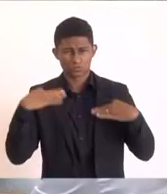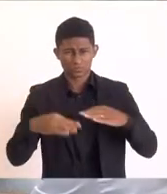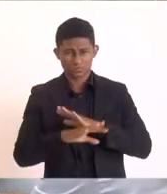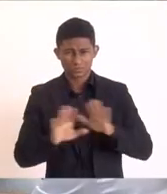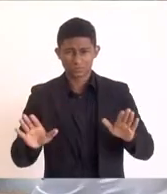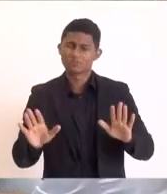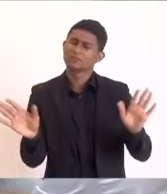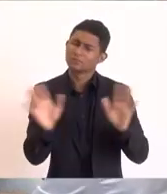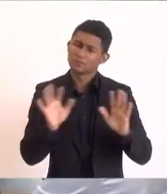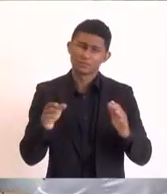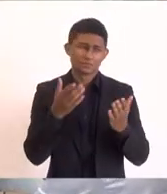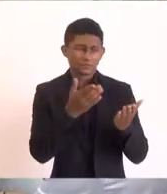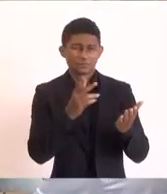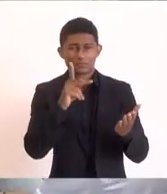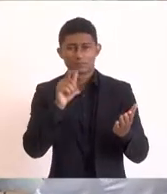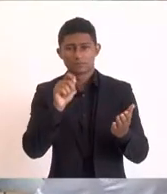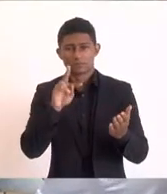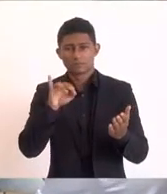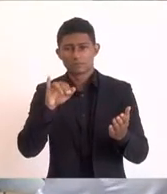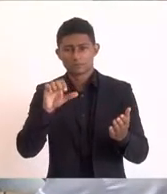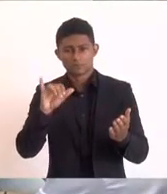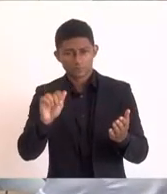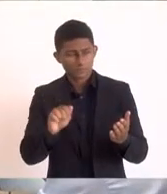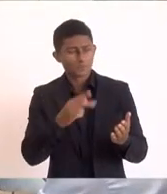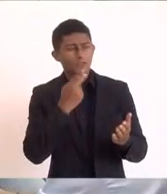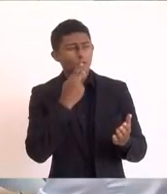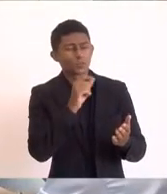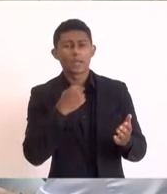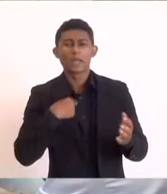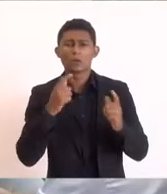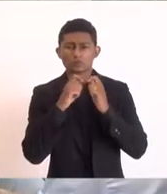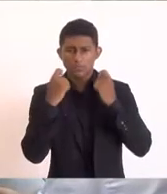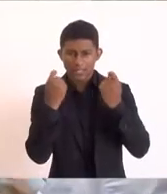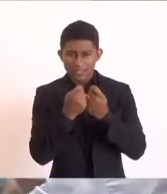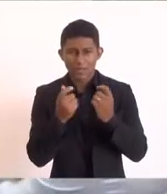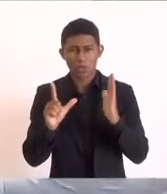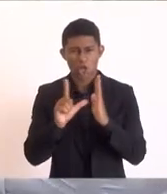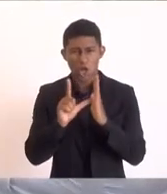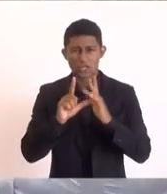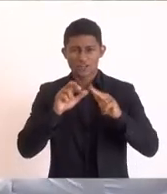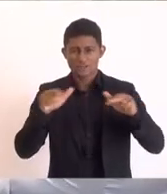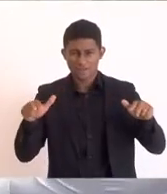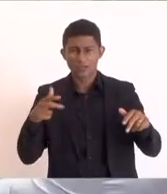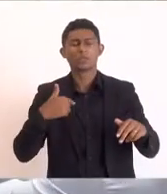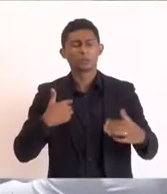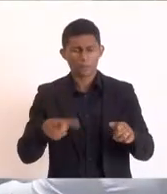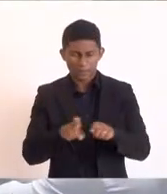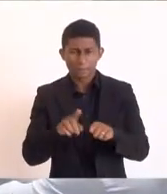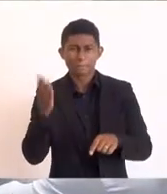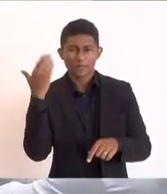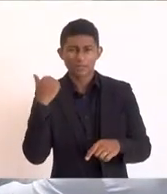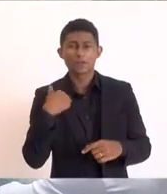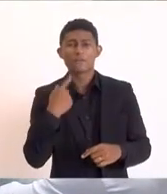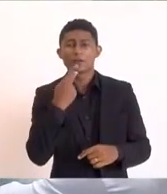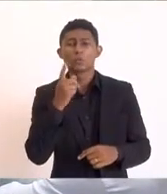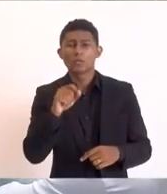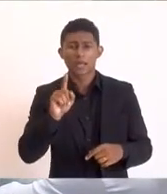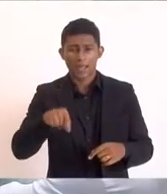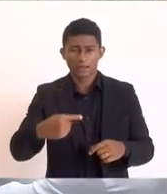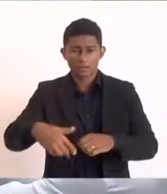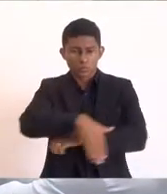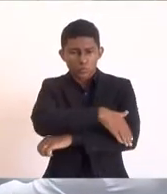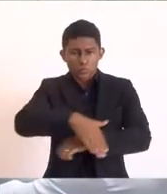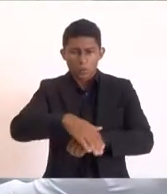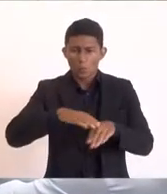Patrícia, que eu também sou oriundo de associações comerciais, e eu falo que uma estrada boa é boa para o turista,